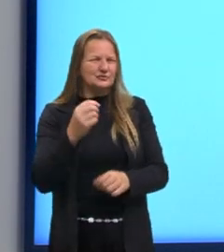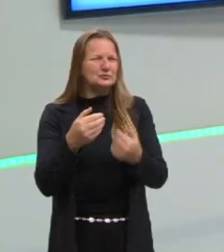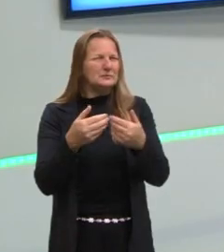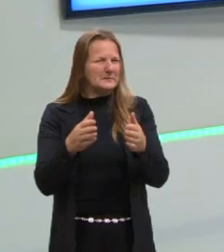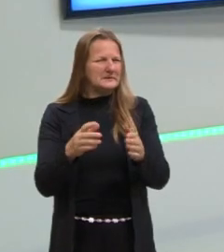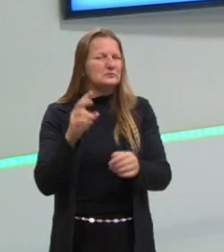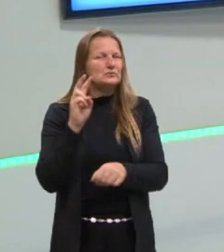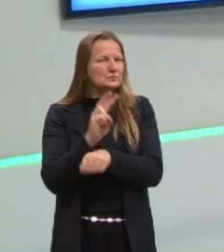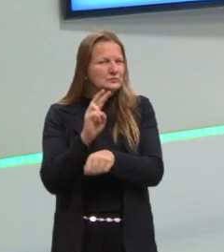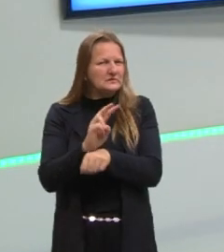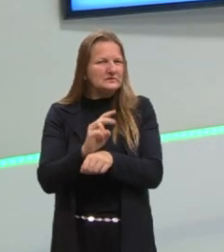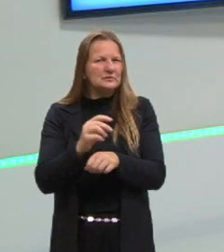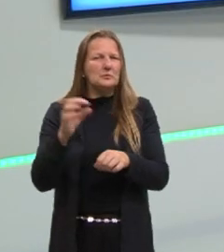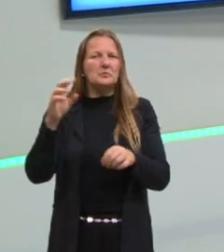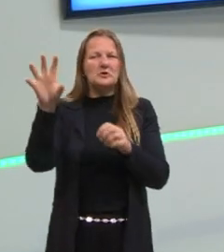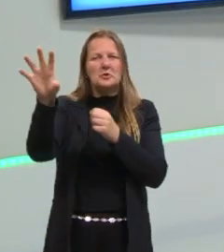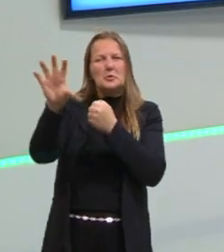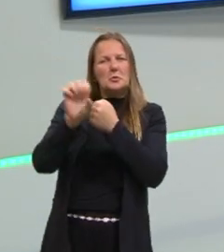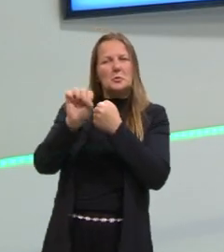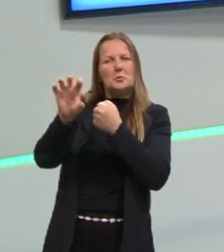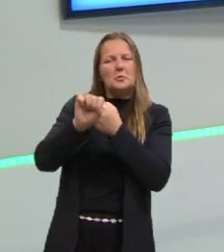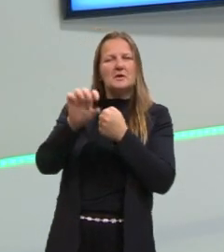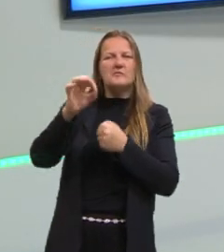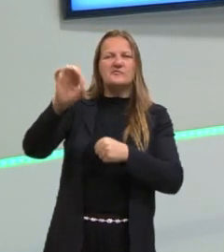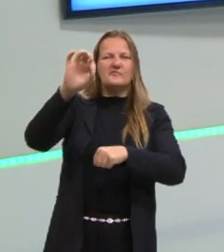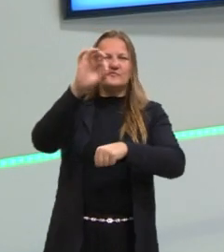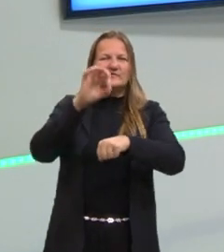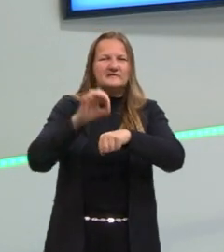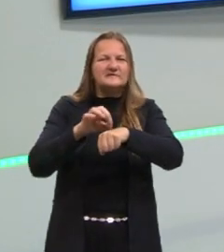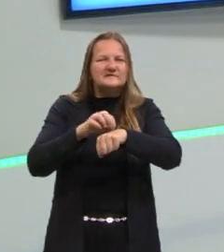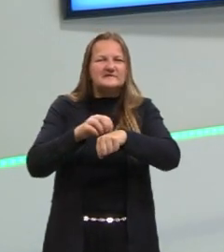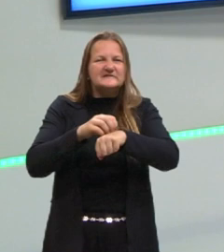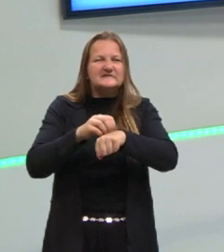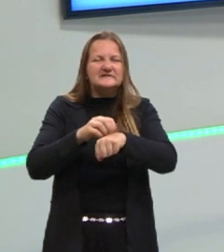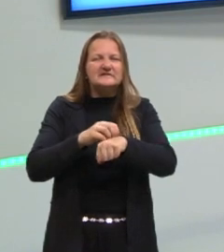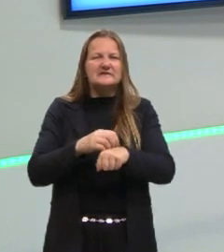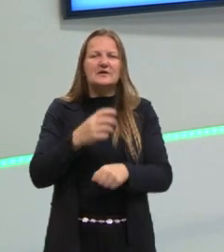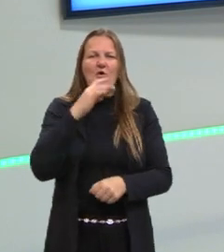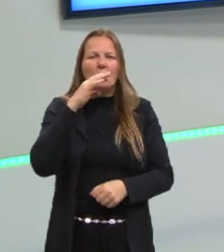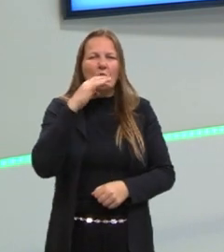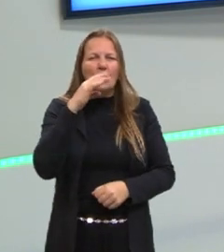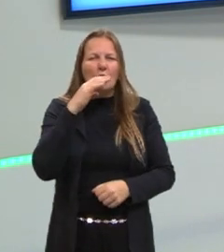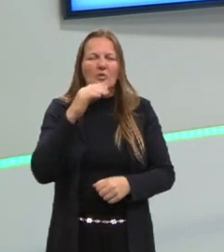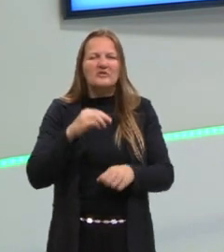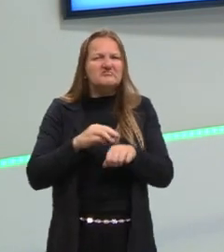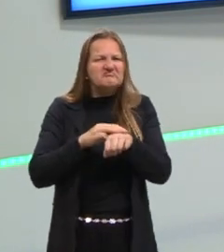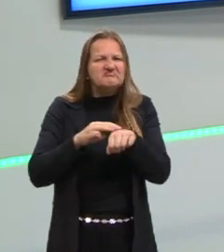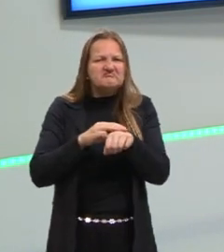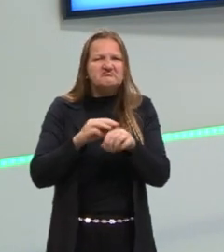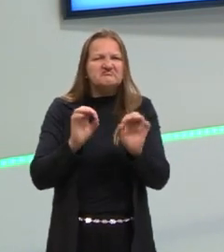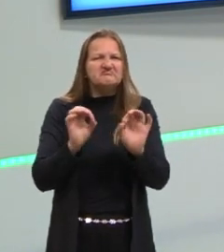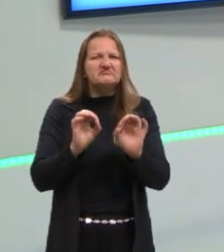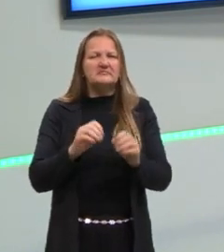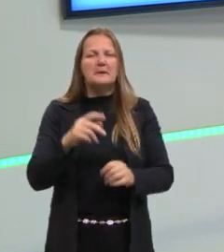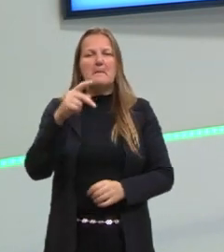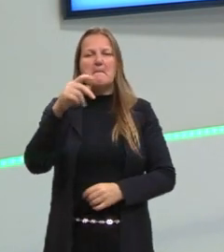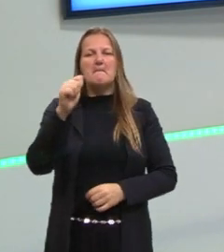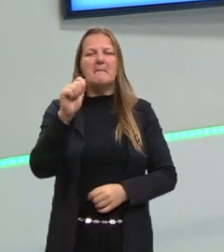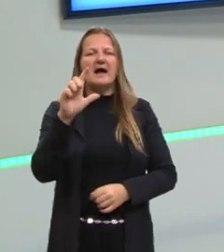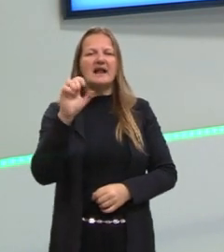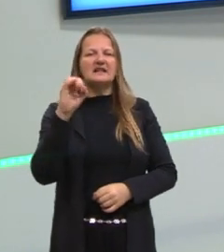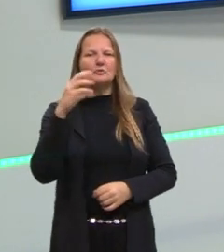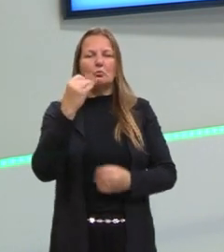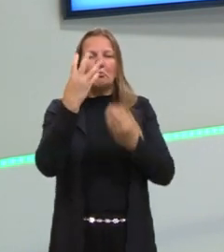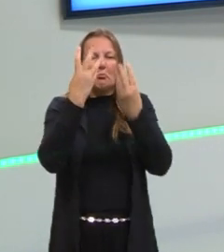O atrai esses mosquitinhos são pequenos e tem a coloração de cor palha, por isso o nome, né, mosquito palha. E em